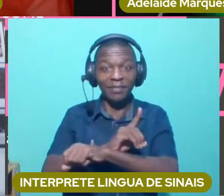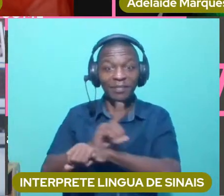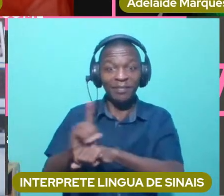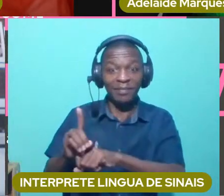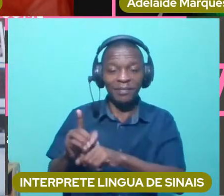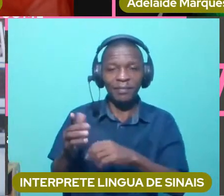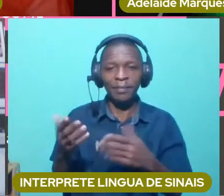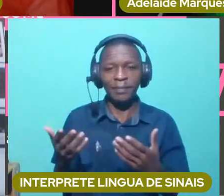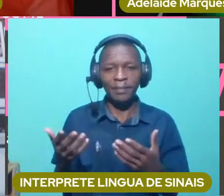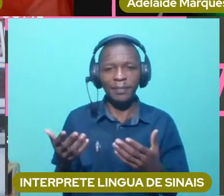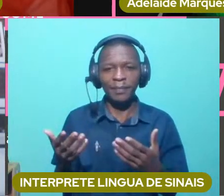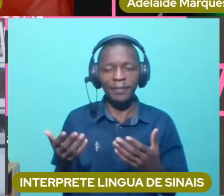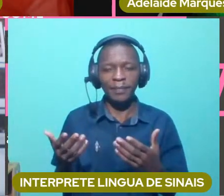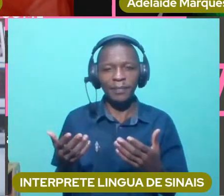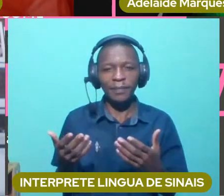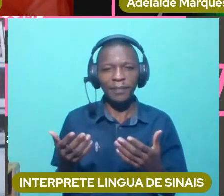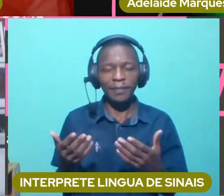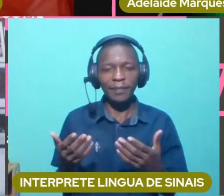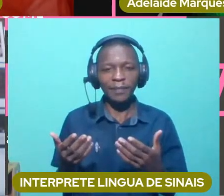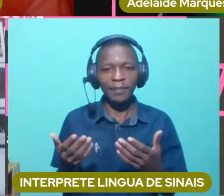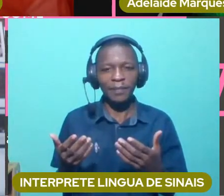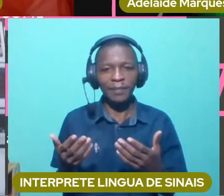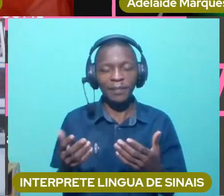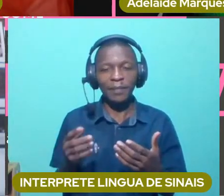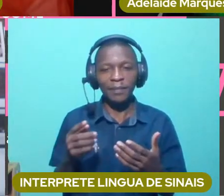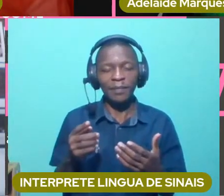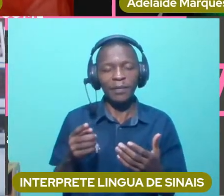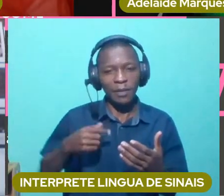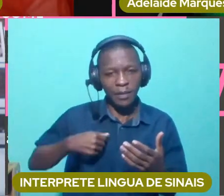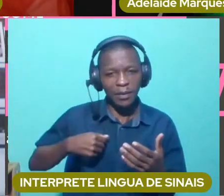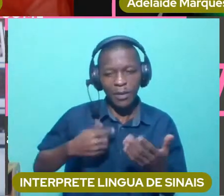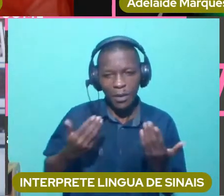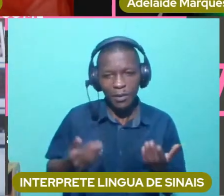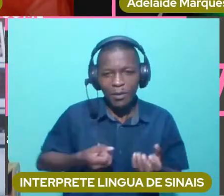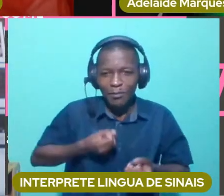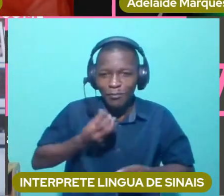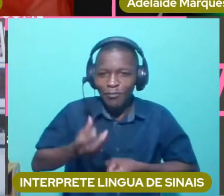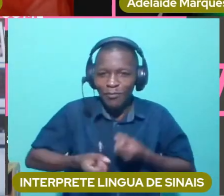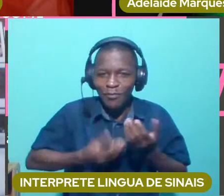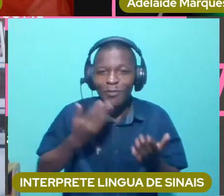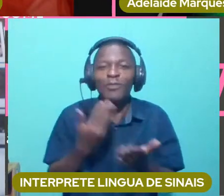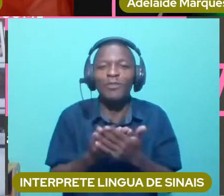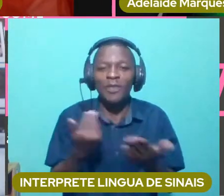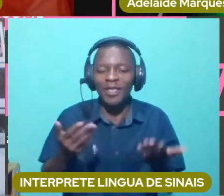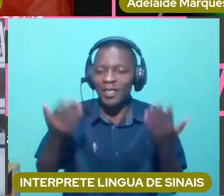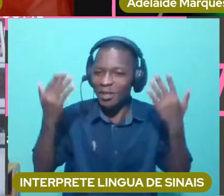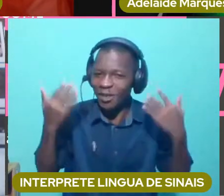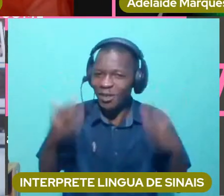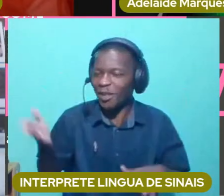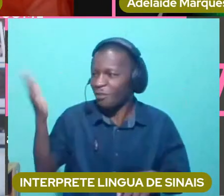estar aqui a falar na primeira pessoa. Obrigada. Muito obrigado.